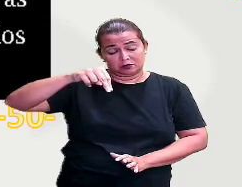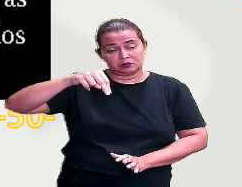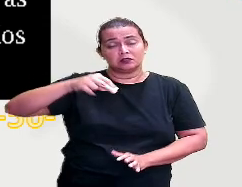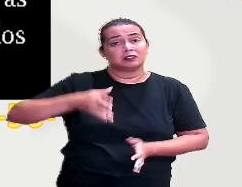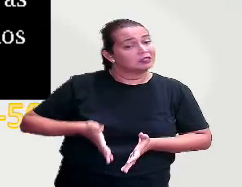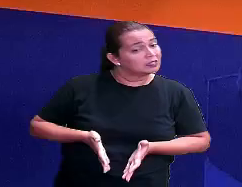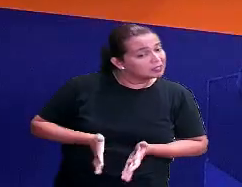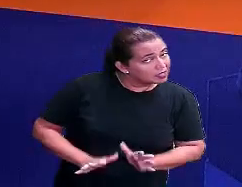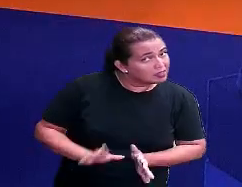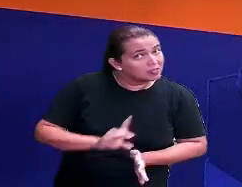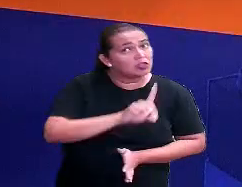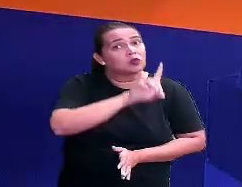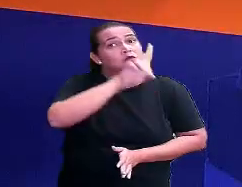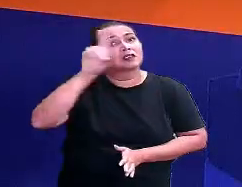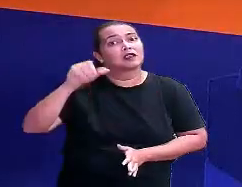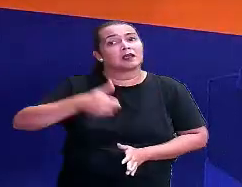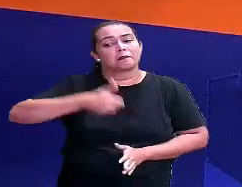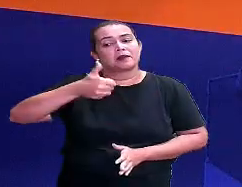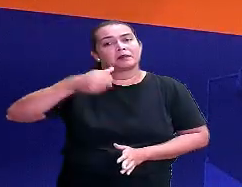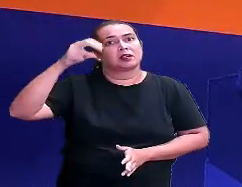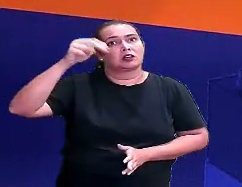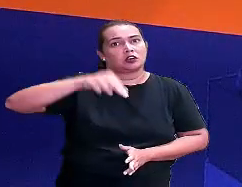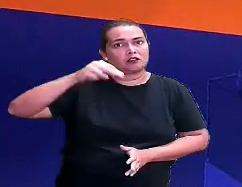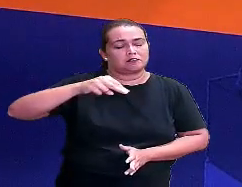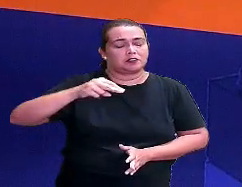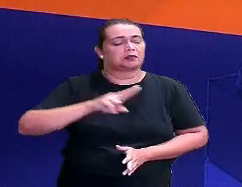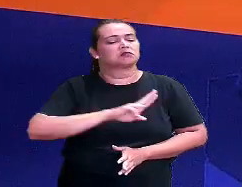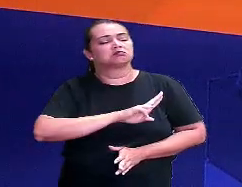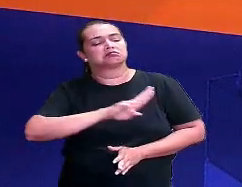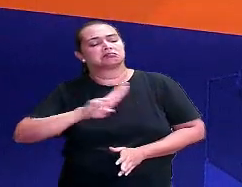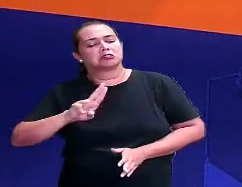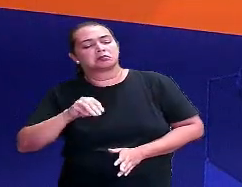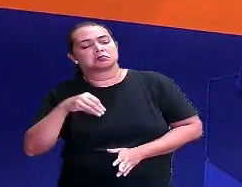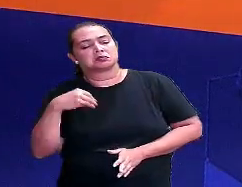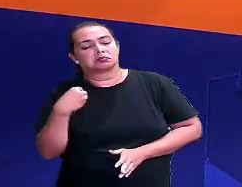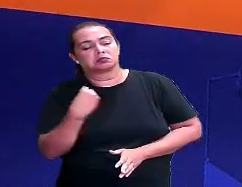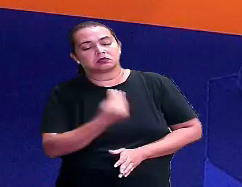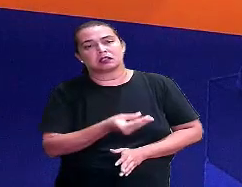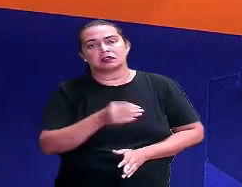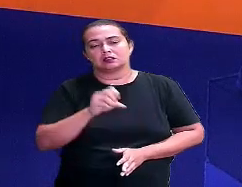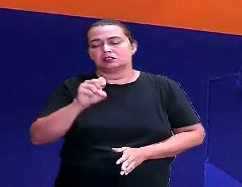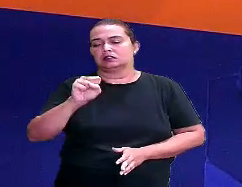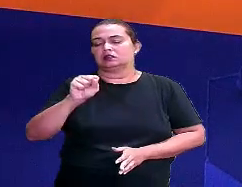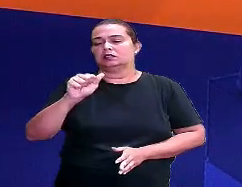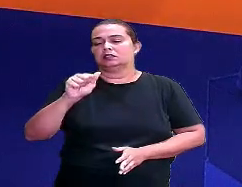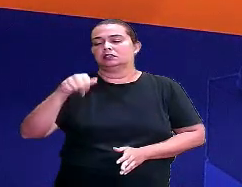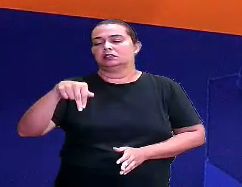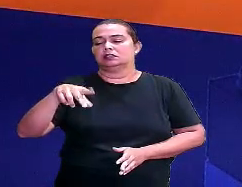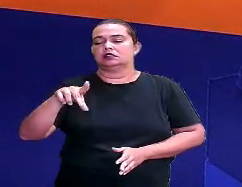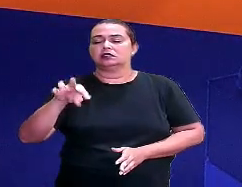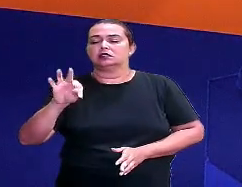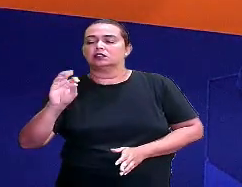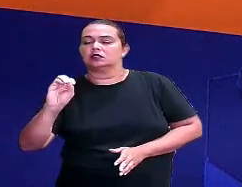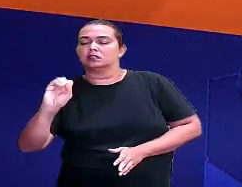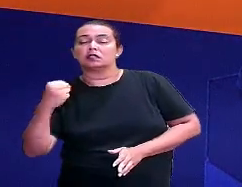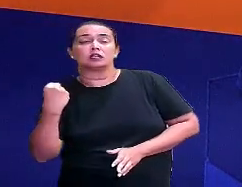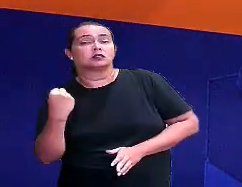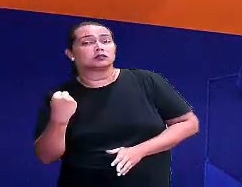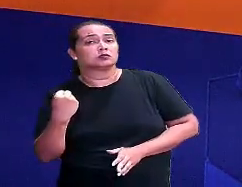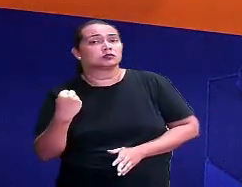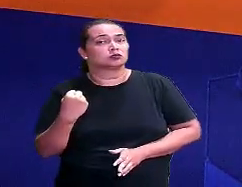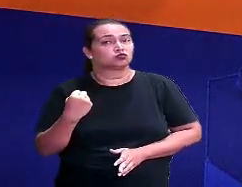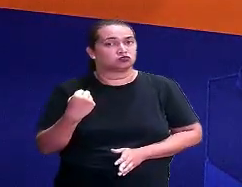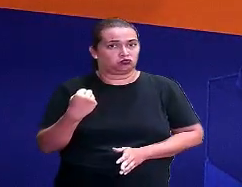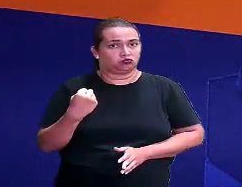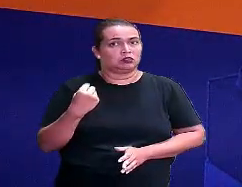normalmente nascia nessa data recebia esse sobrenome. Ficava lá, Dois Santos. E aí, ou Santos, né? E aí, essas